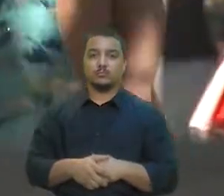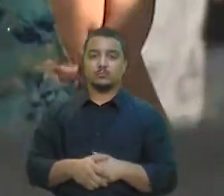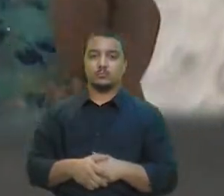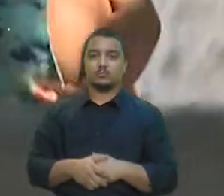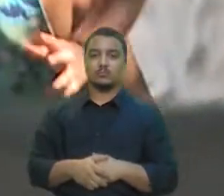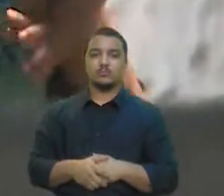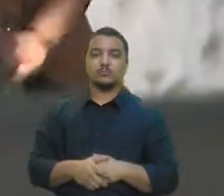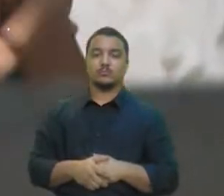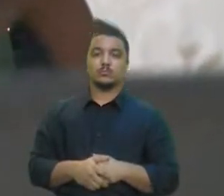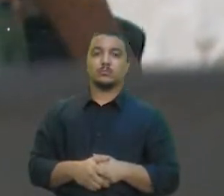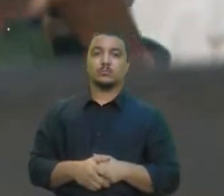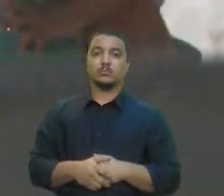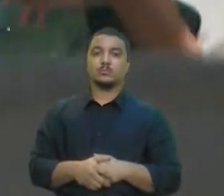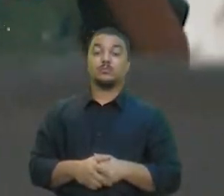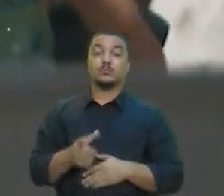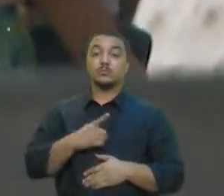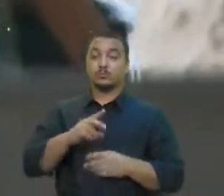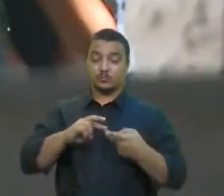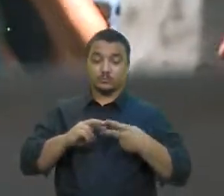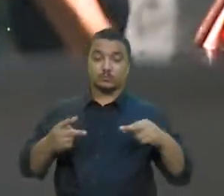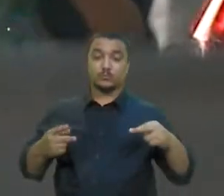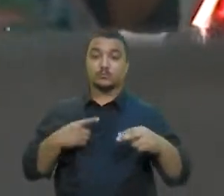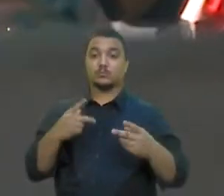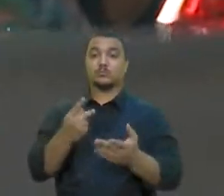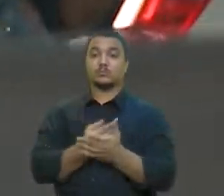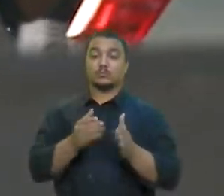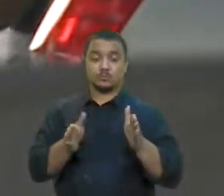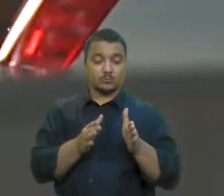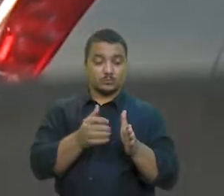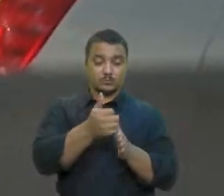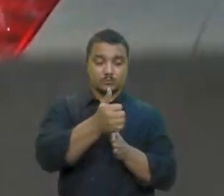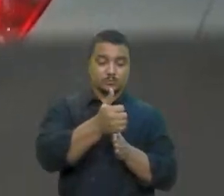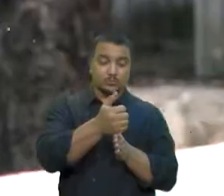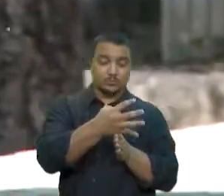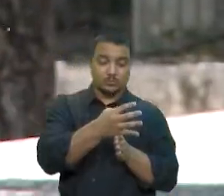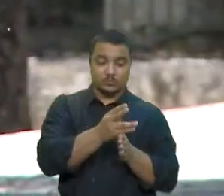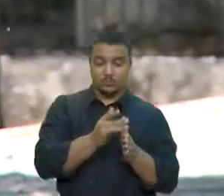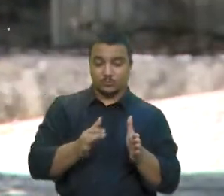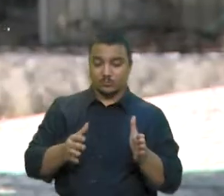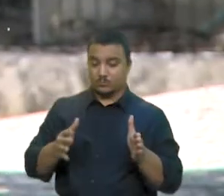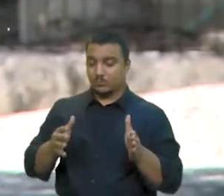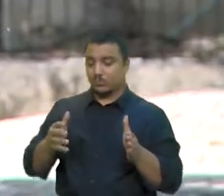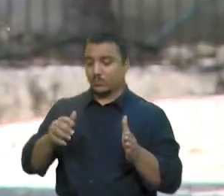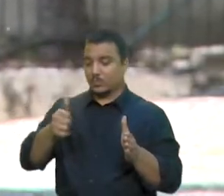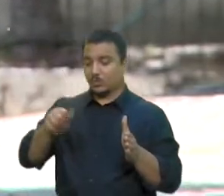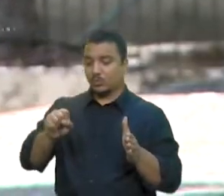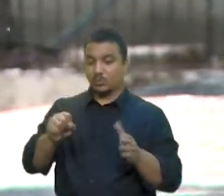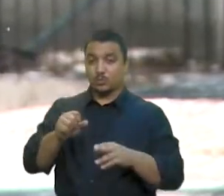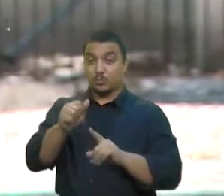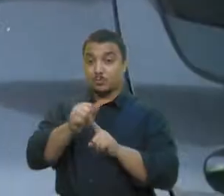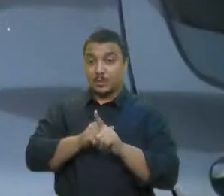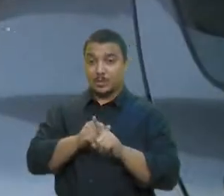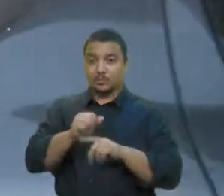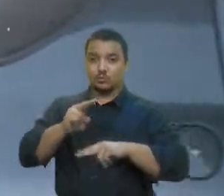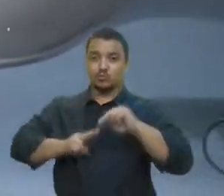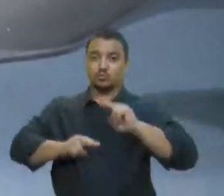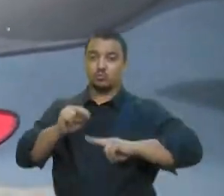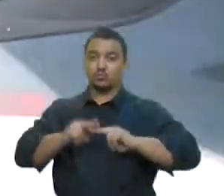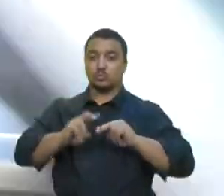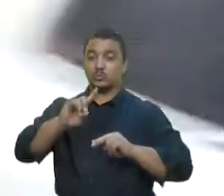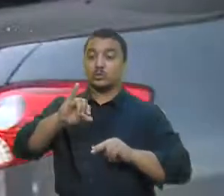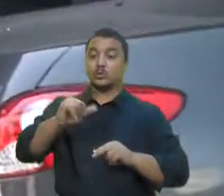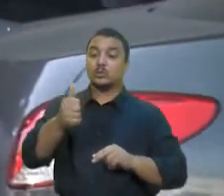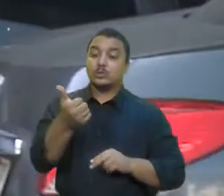A coleta de DNA deve ocorrer entre 14 e 18 de junho. No dia 16, será feita a coleta